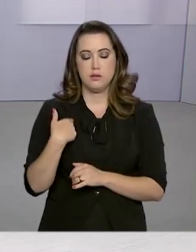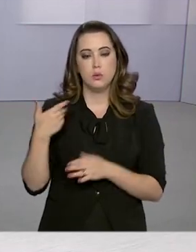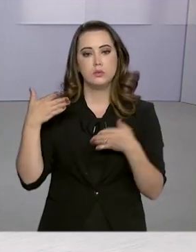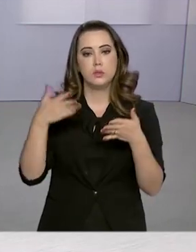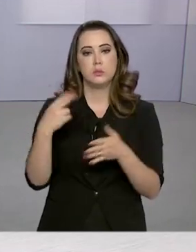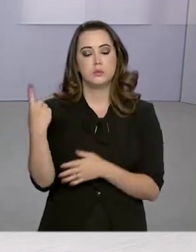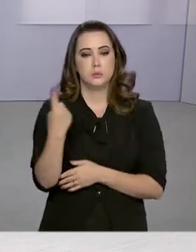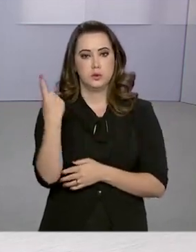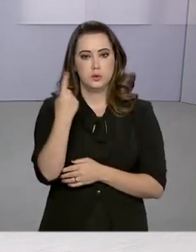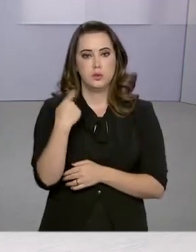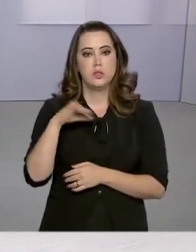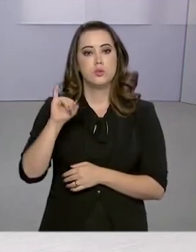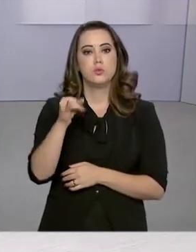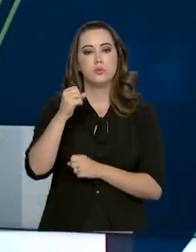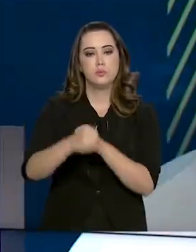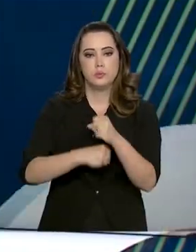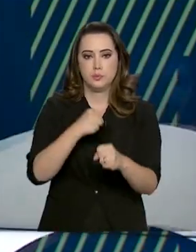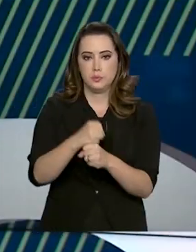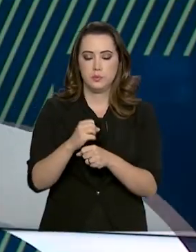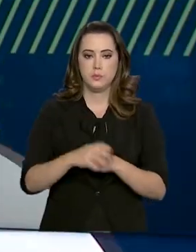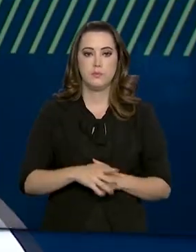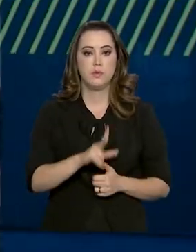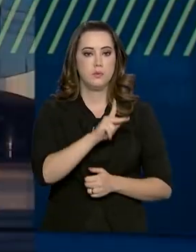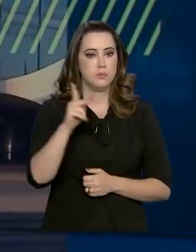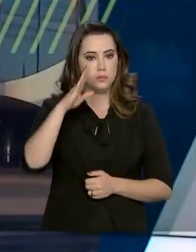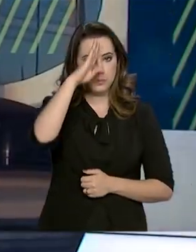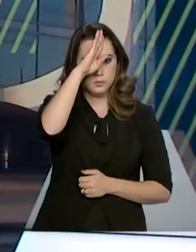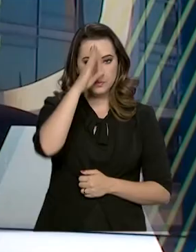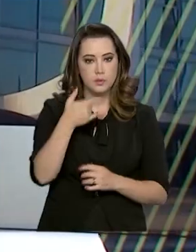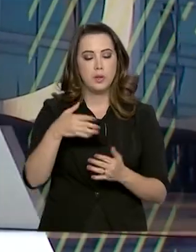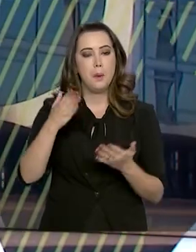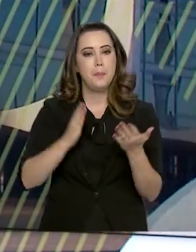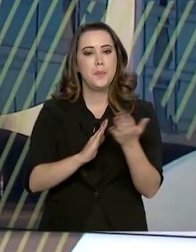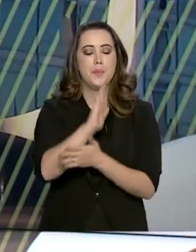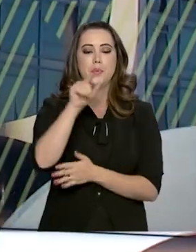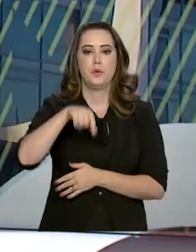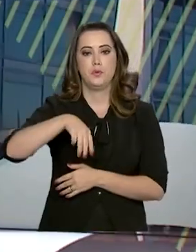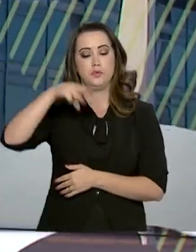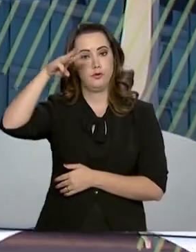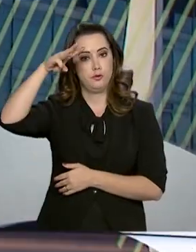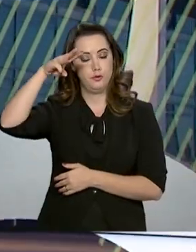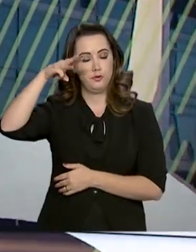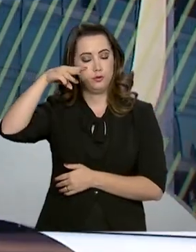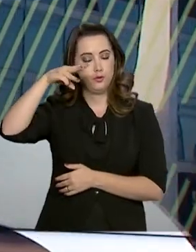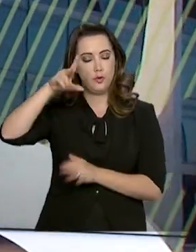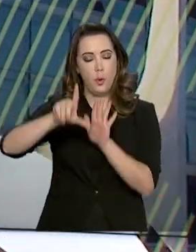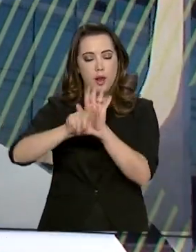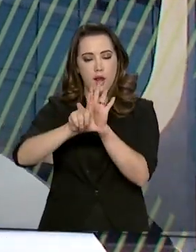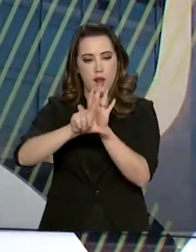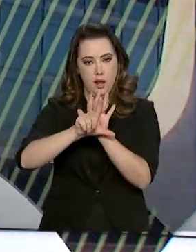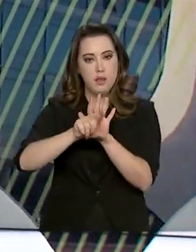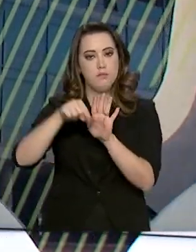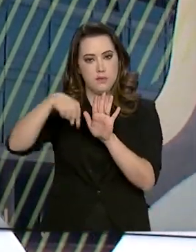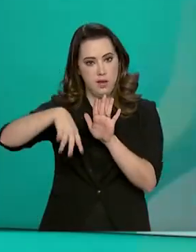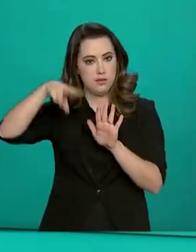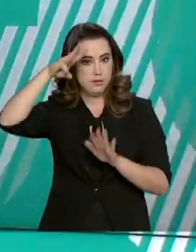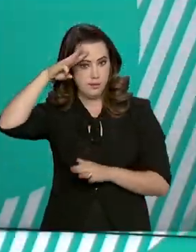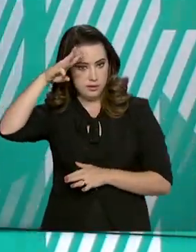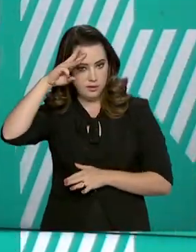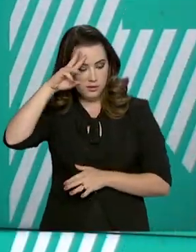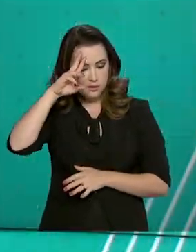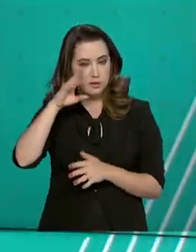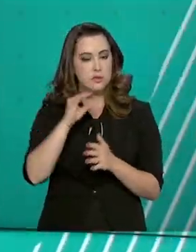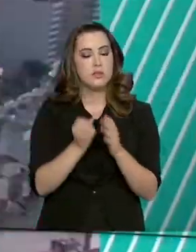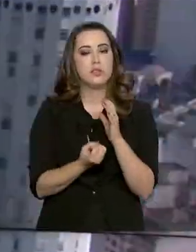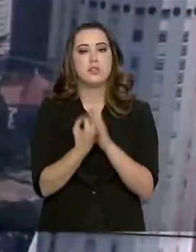janeiro do ano que vem. O presidente Jair Bolsonaro sancionou nesta terça-feira a lei que institui novas regras